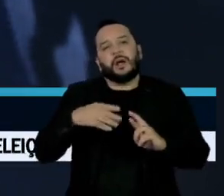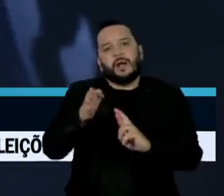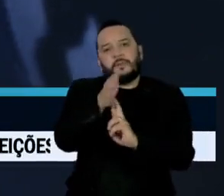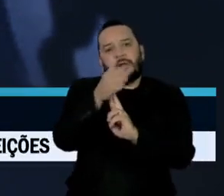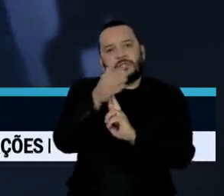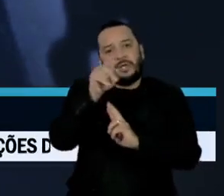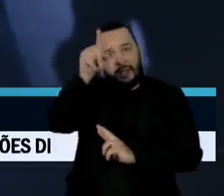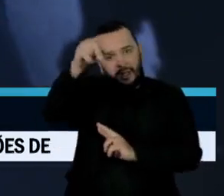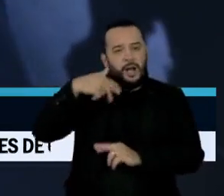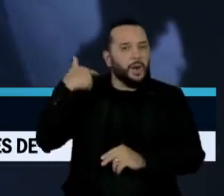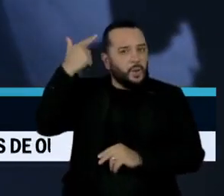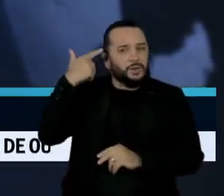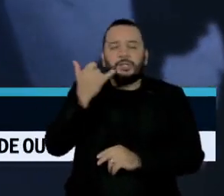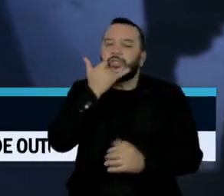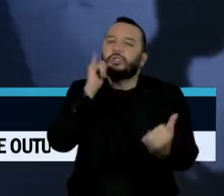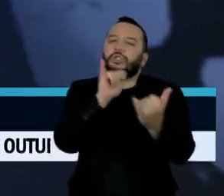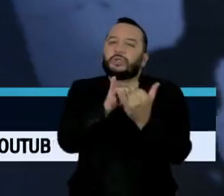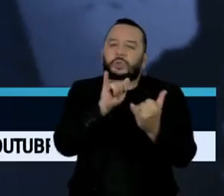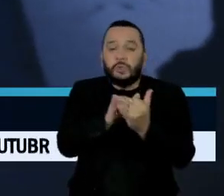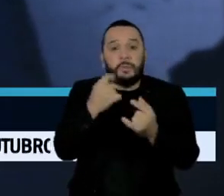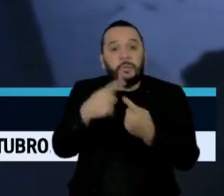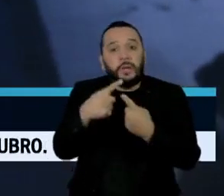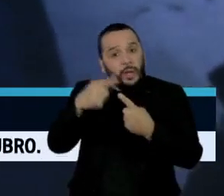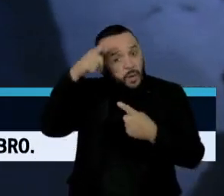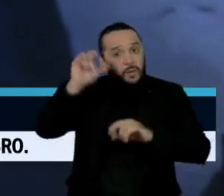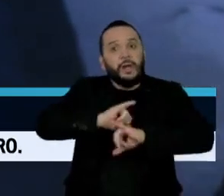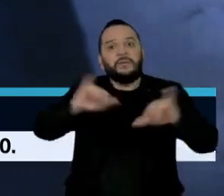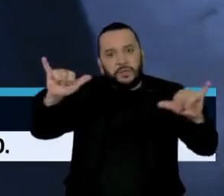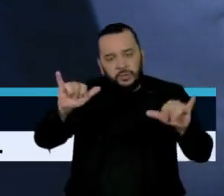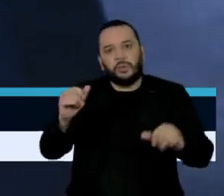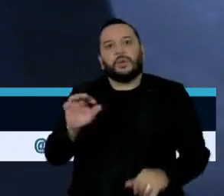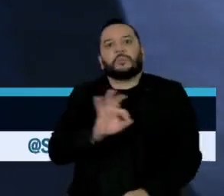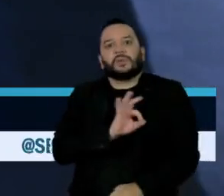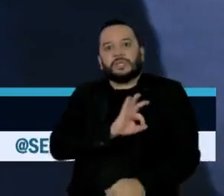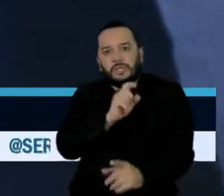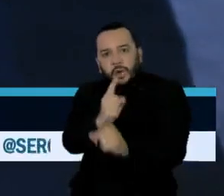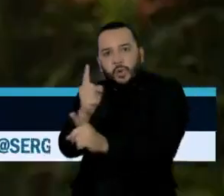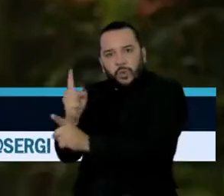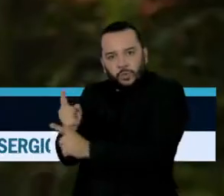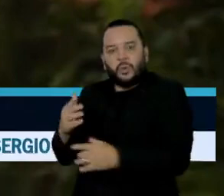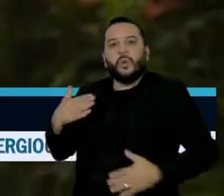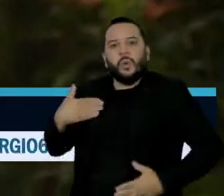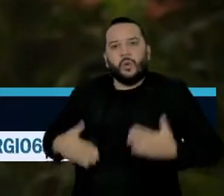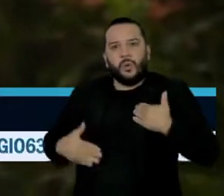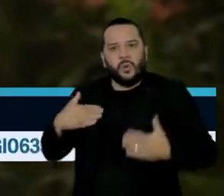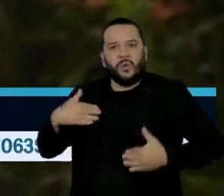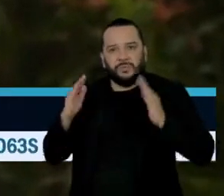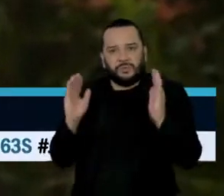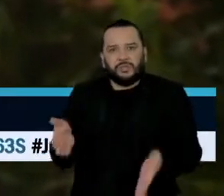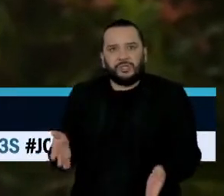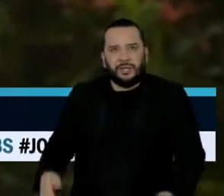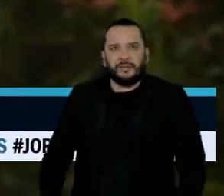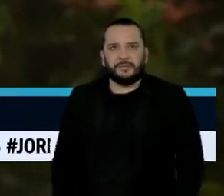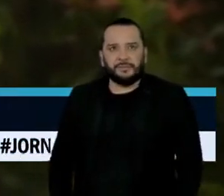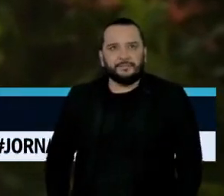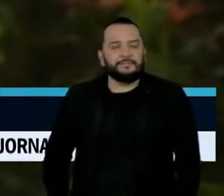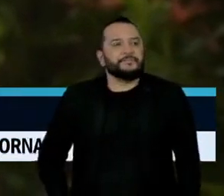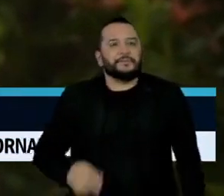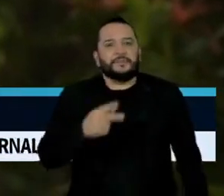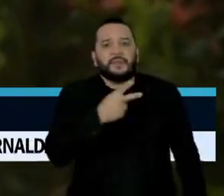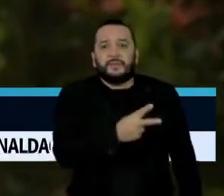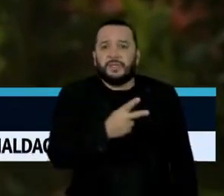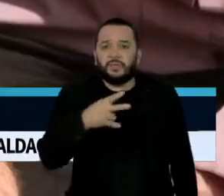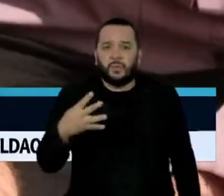eles foram avisados de que a polícia havia encontrado os corpos durante as buscas na Amazônia. Foram mais de 24